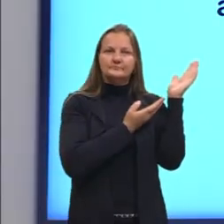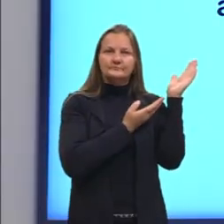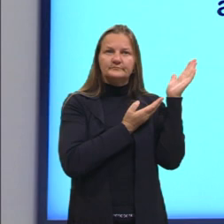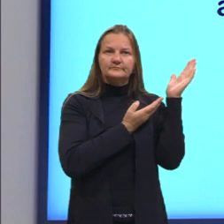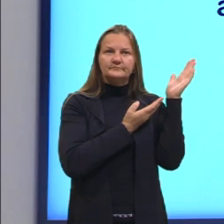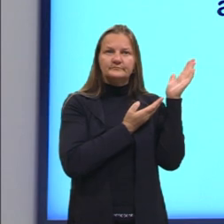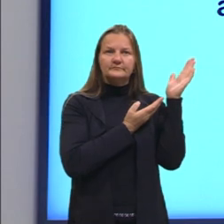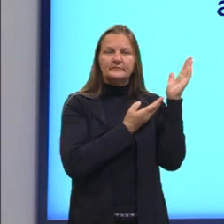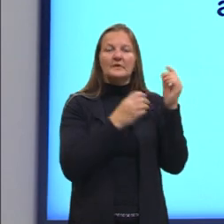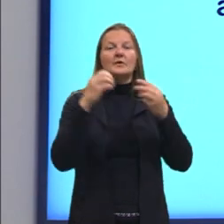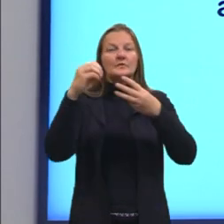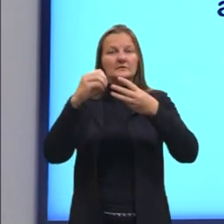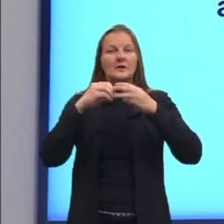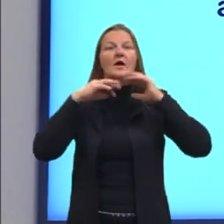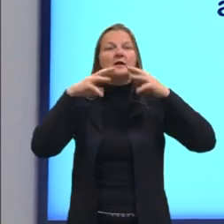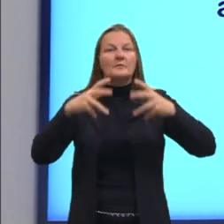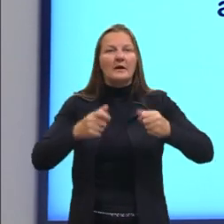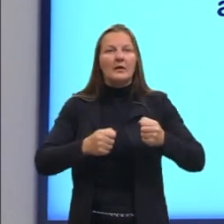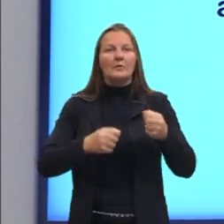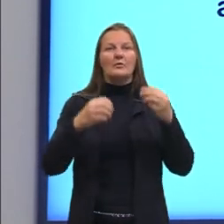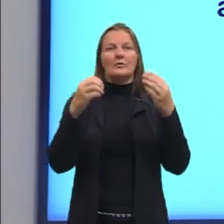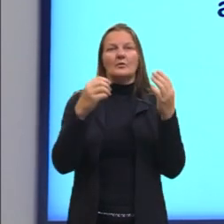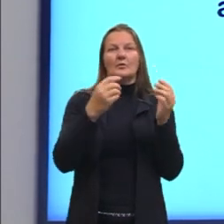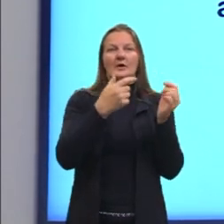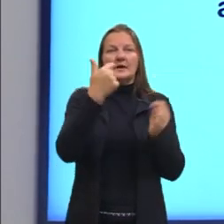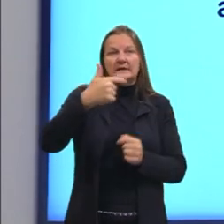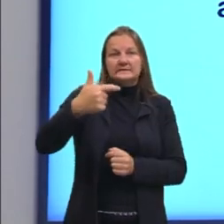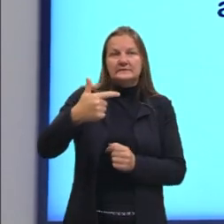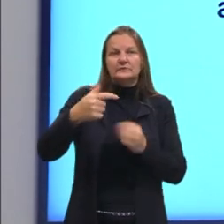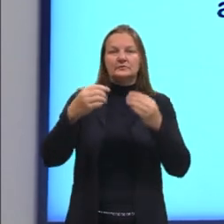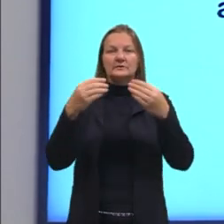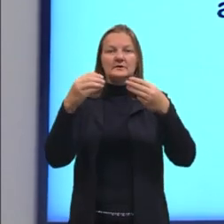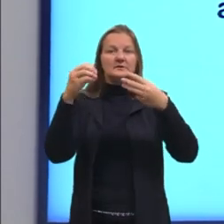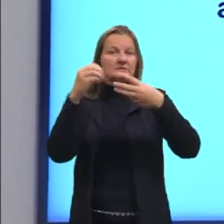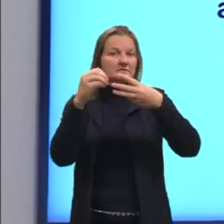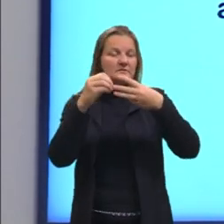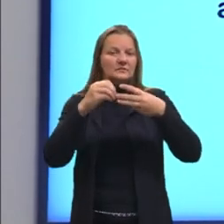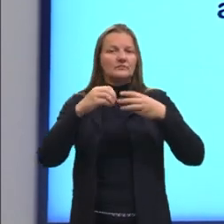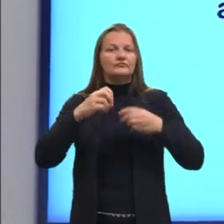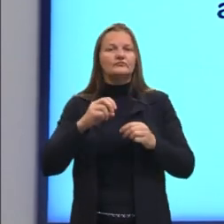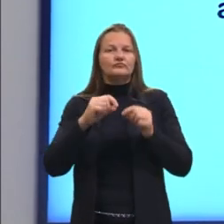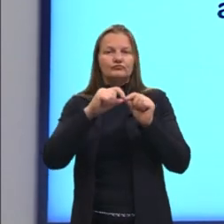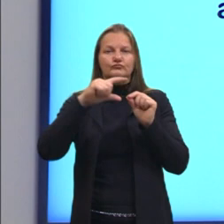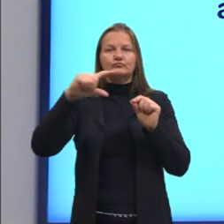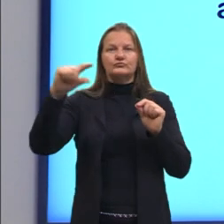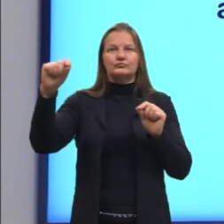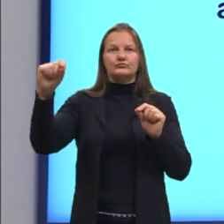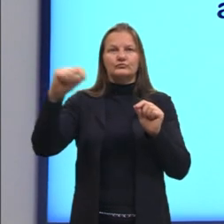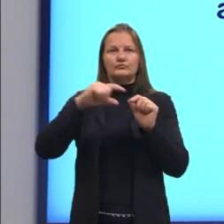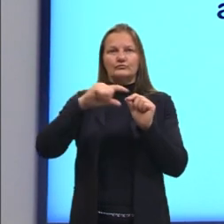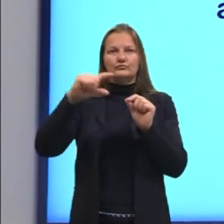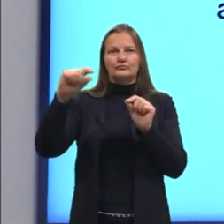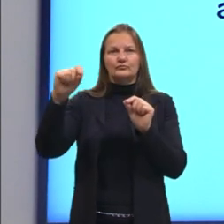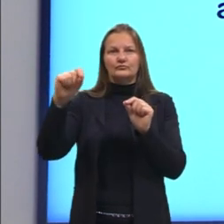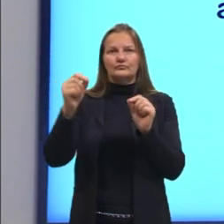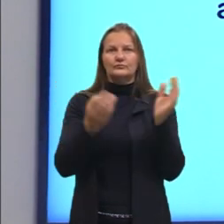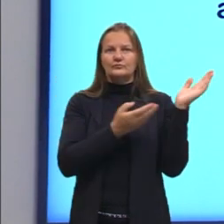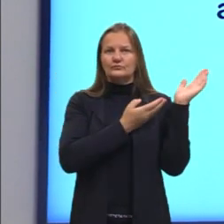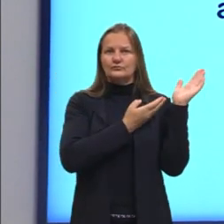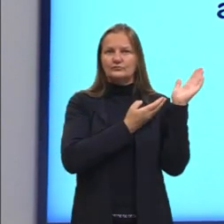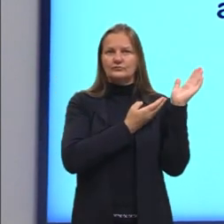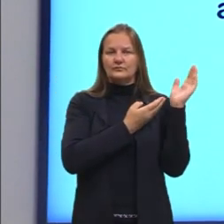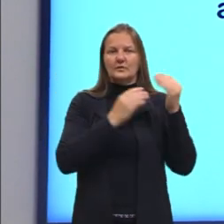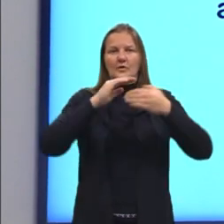animal e uma vegetal. Vamos comparar elas aqui um pouquinho. Olha a vegetal. Tem a